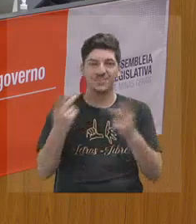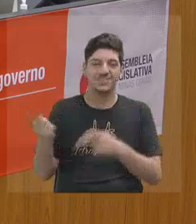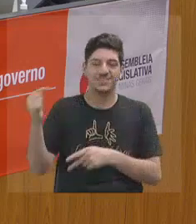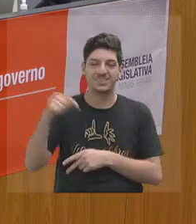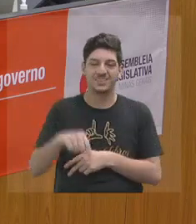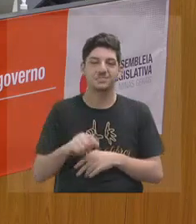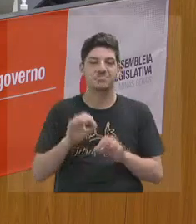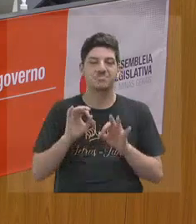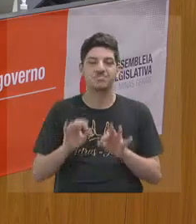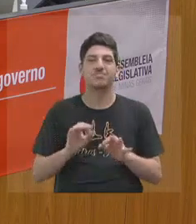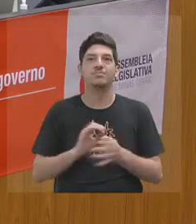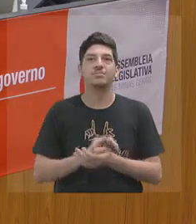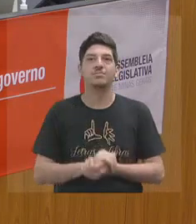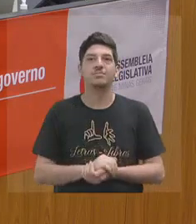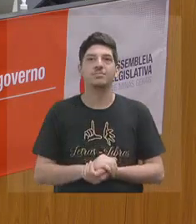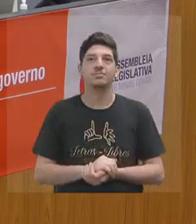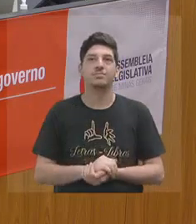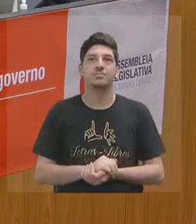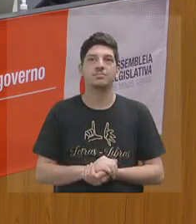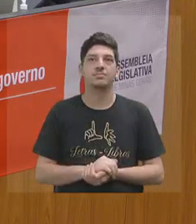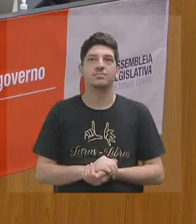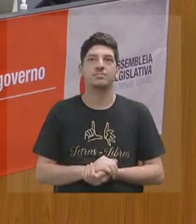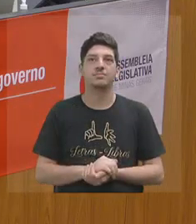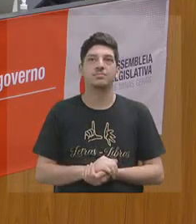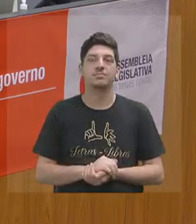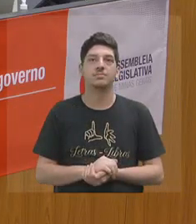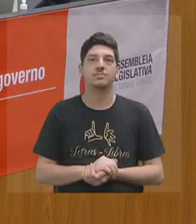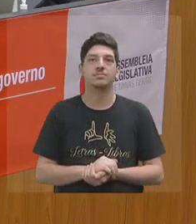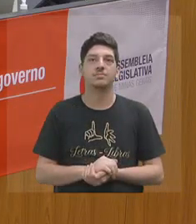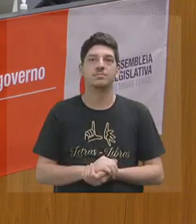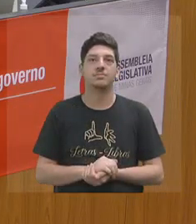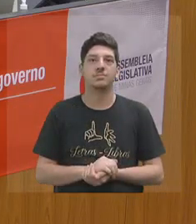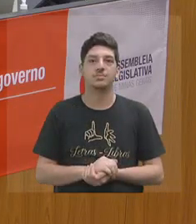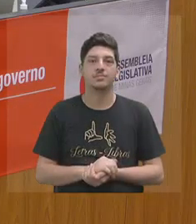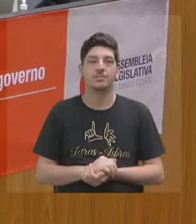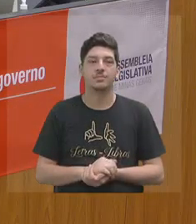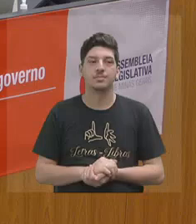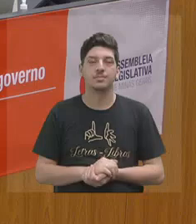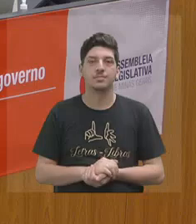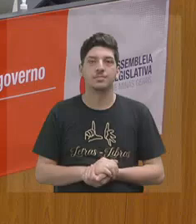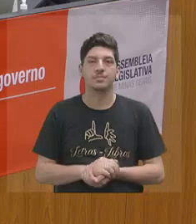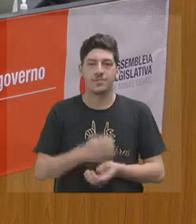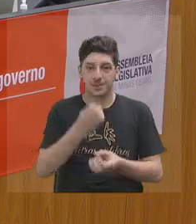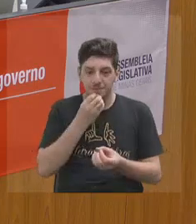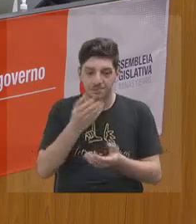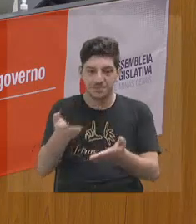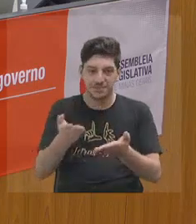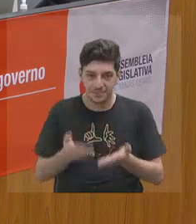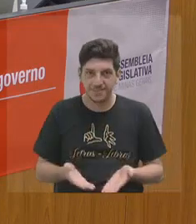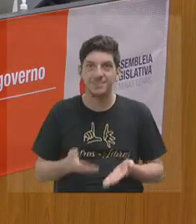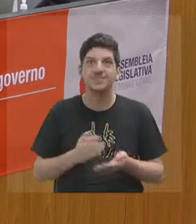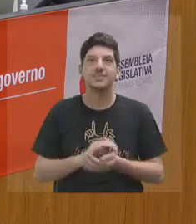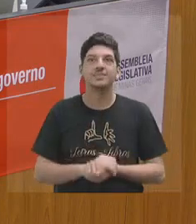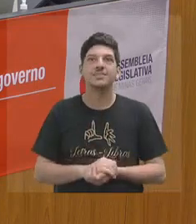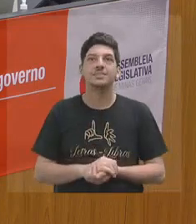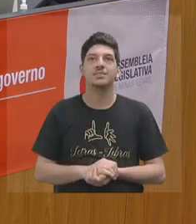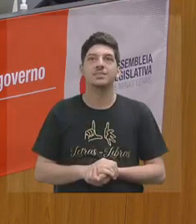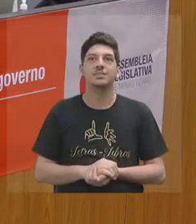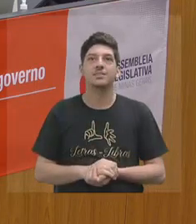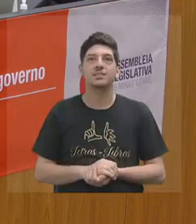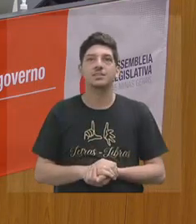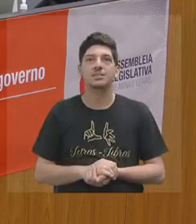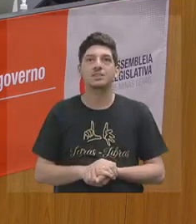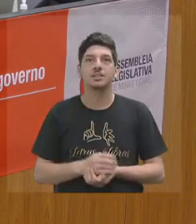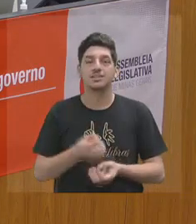Que bacana. Sejam bem-vindos, em nome. É, Lúcia. Sejam bem-vindos. Espero que